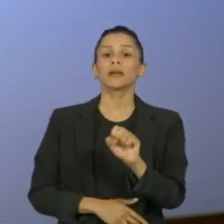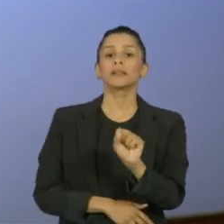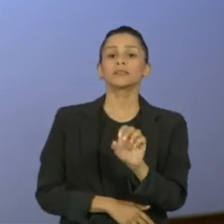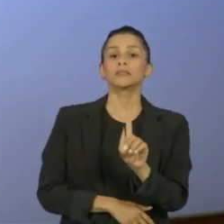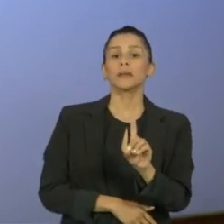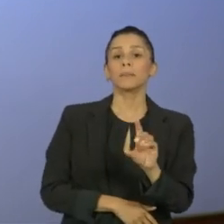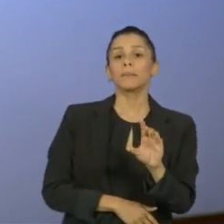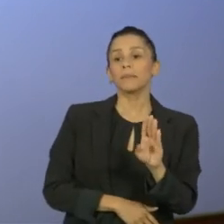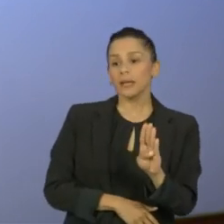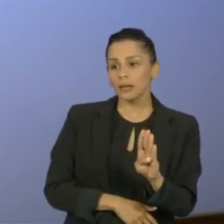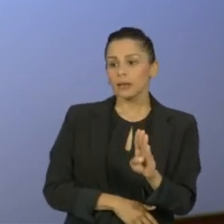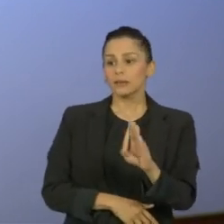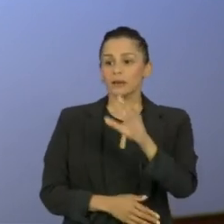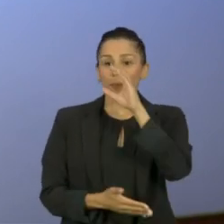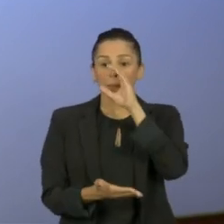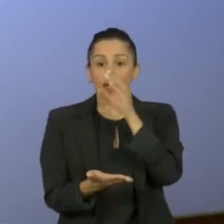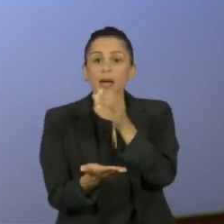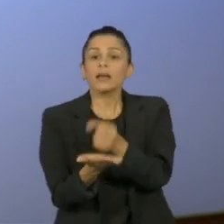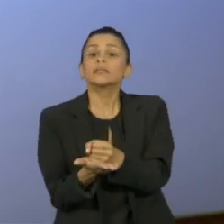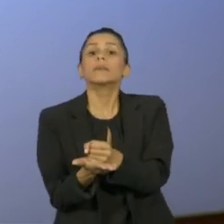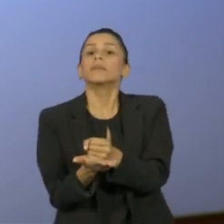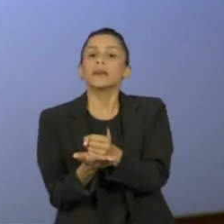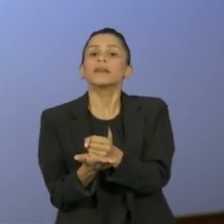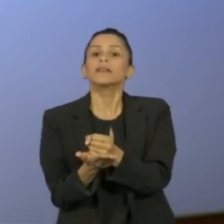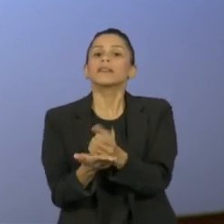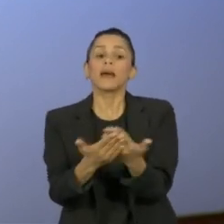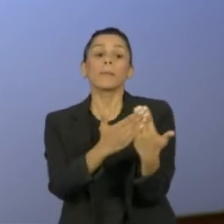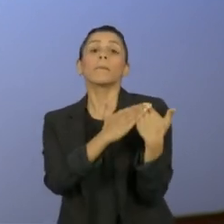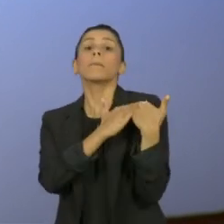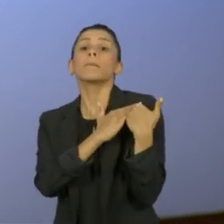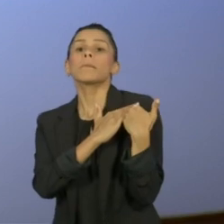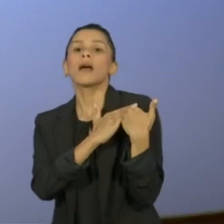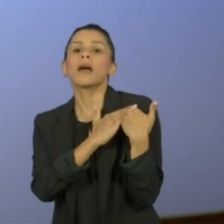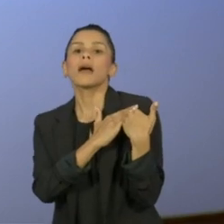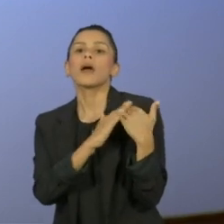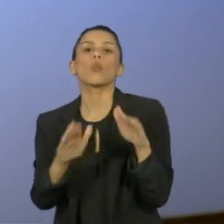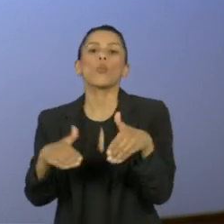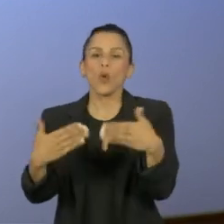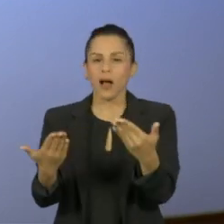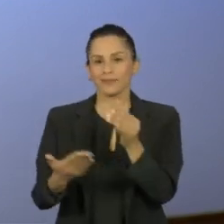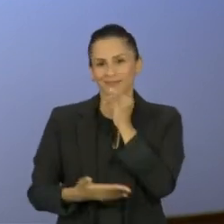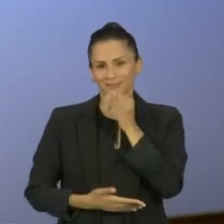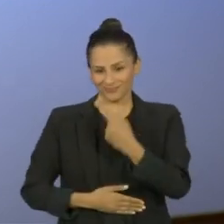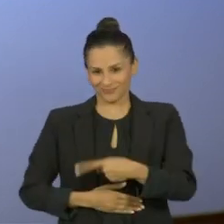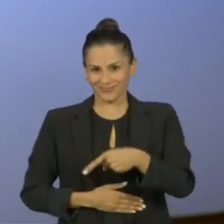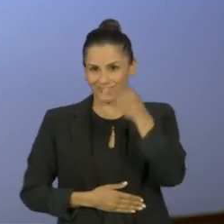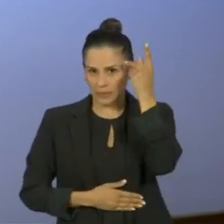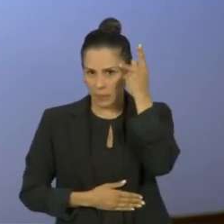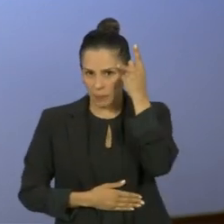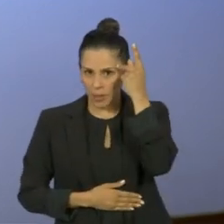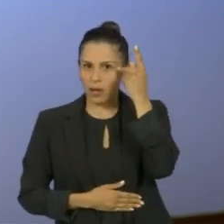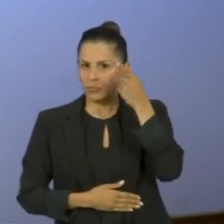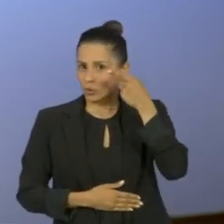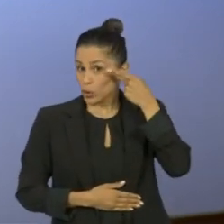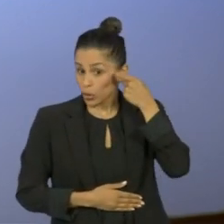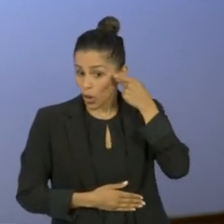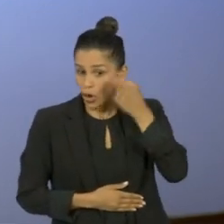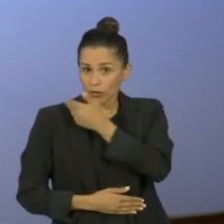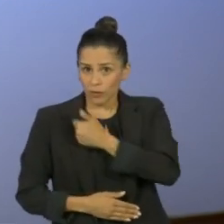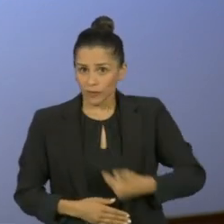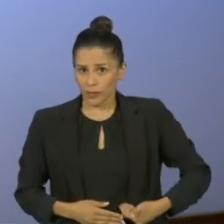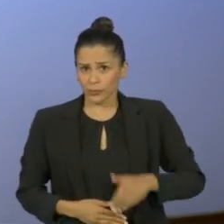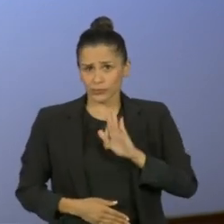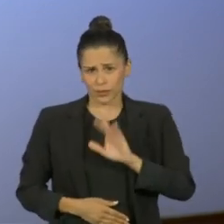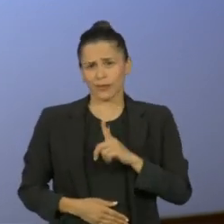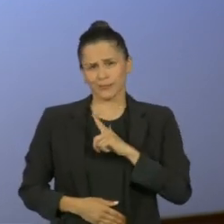partido que tem, como um colega governador do senhor, João Dória, governador aqui de São Paulo, com pretensões declaradamente de